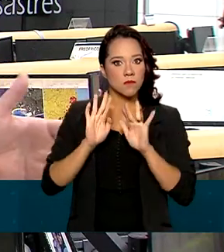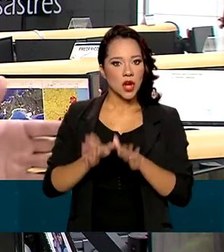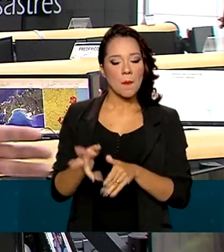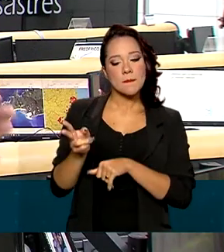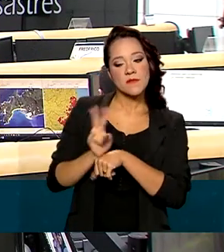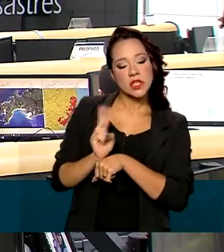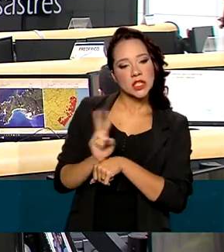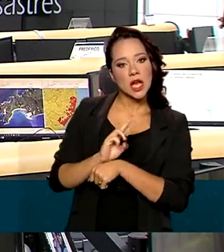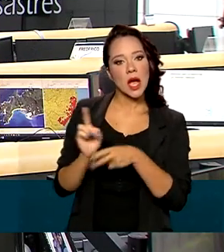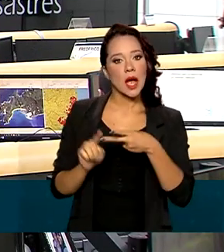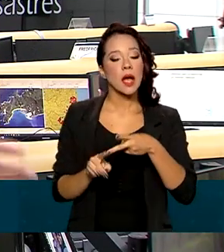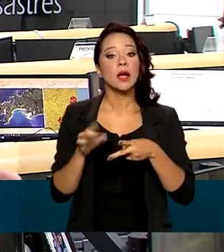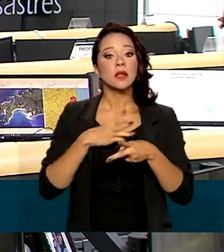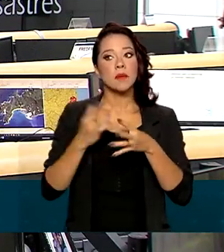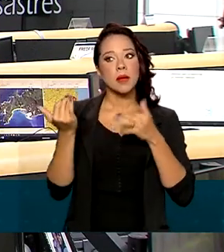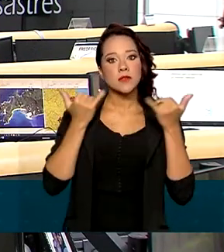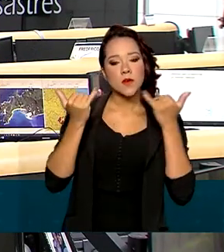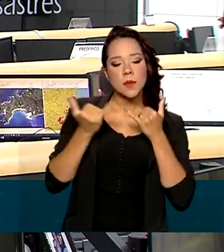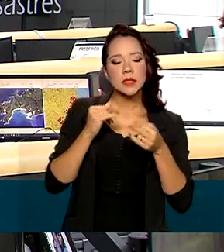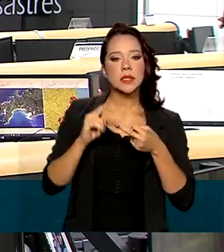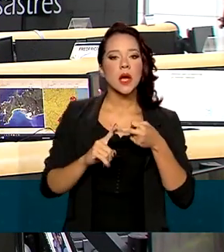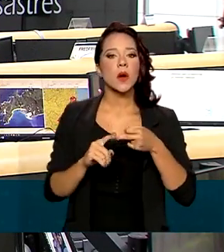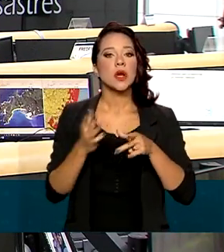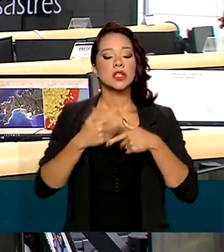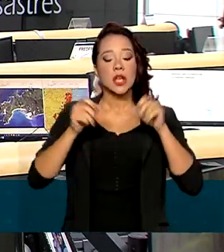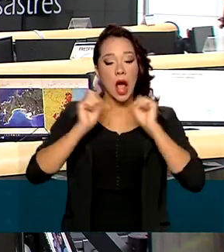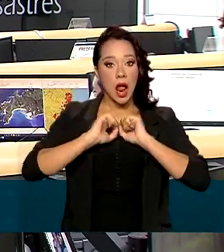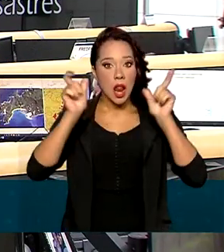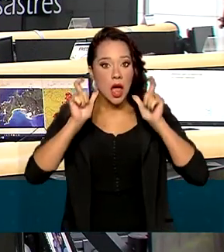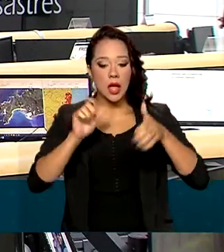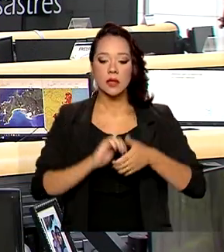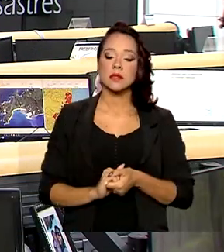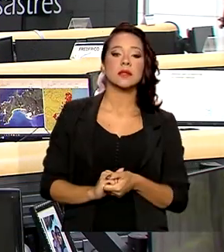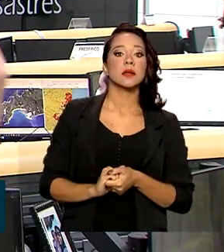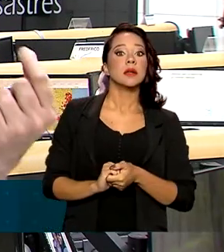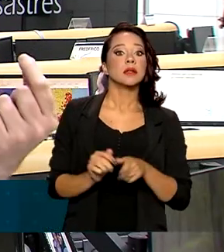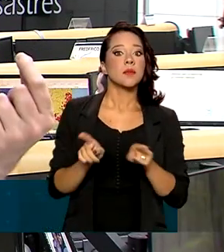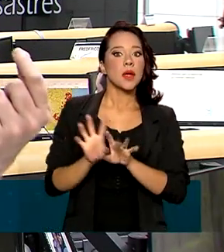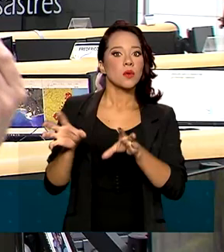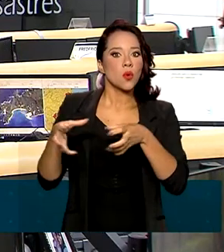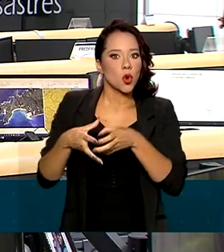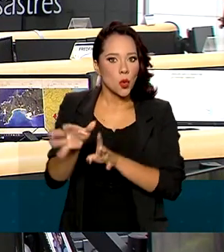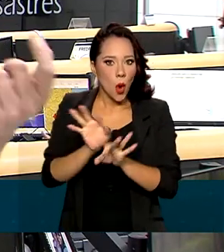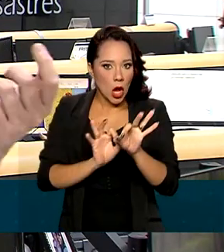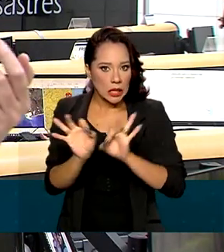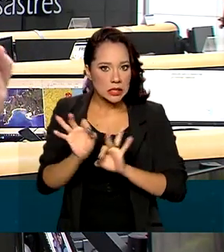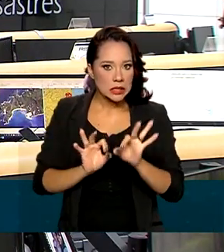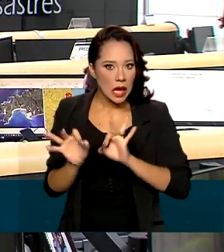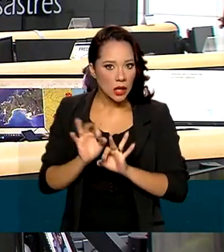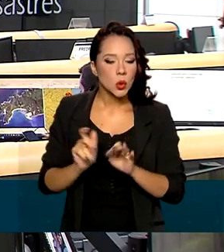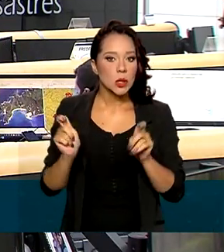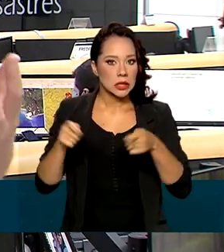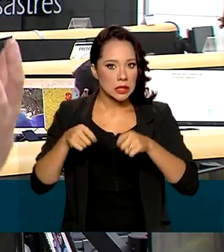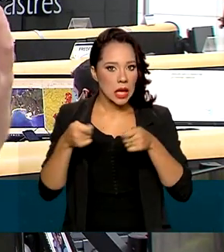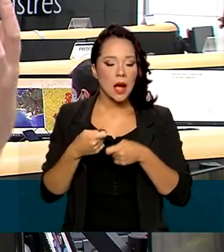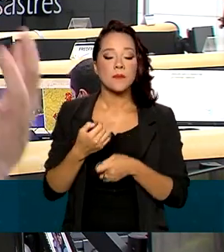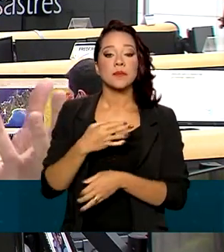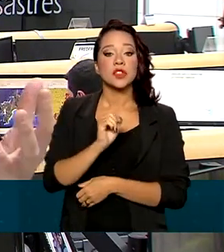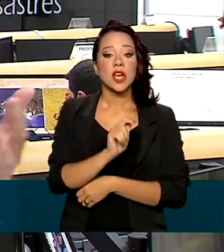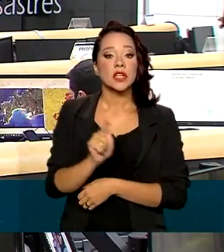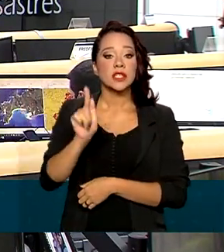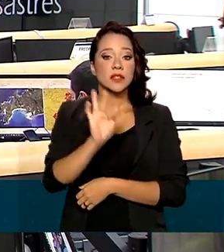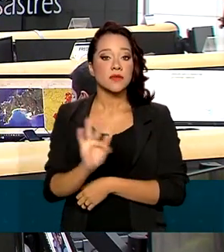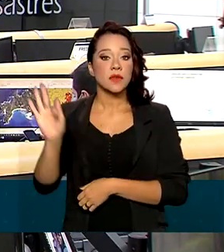monitoramento, na produção de informação, na produção de alertas, numa organização conjunta de agências